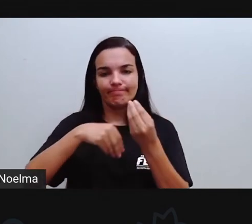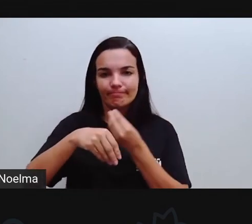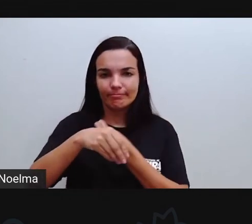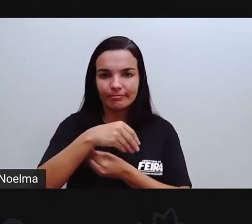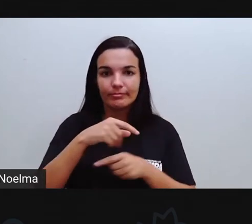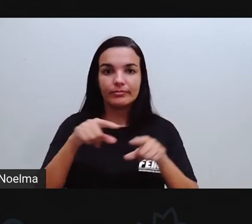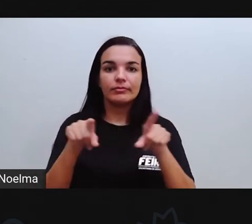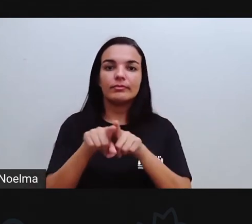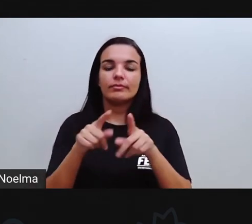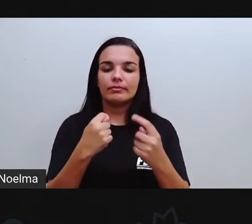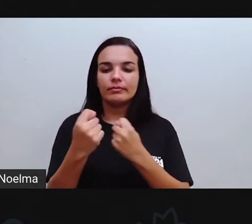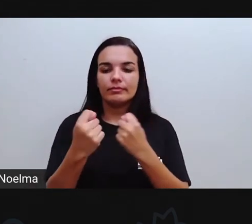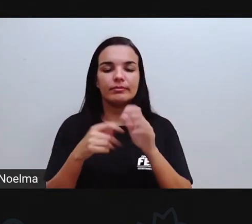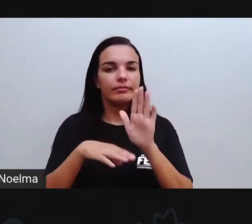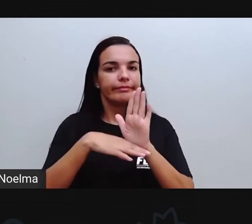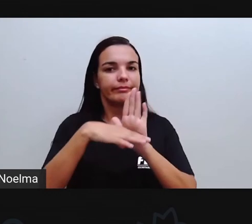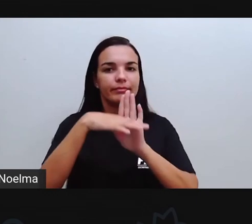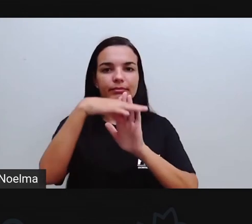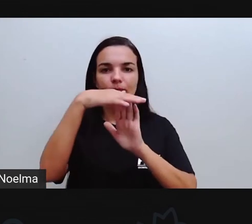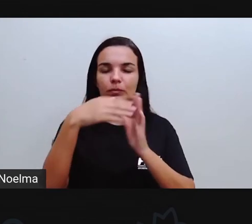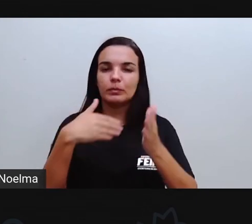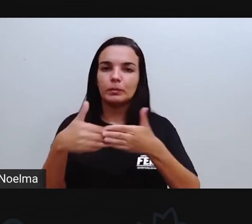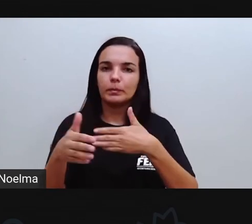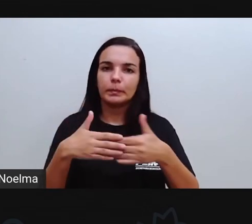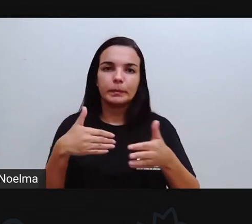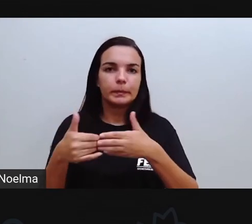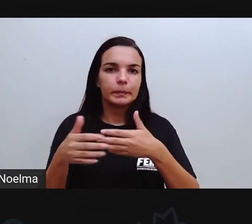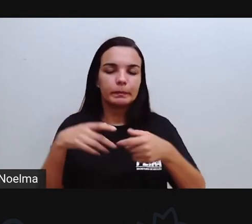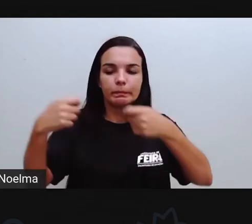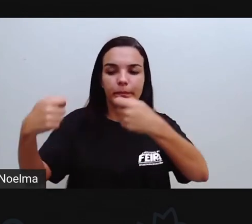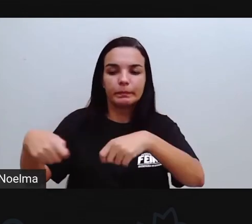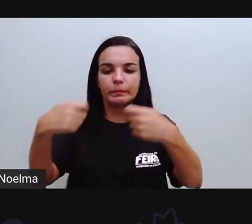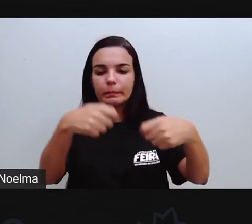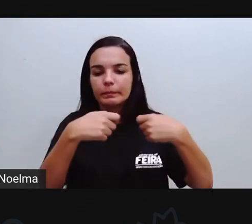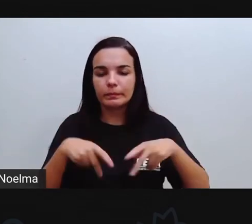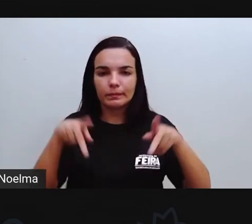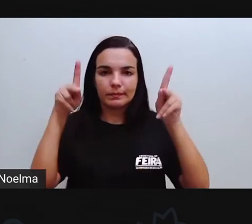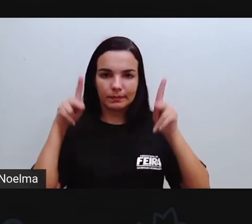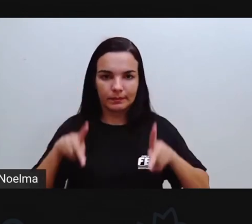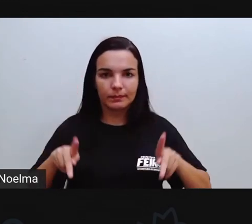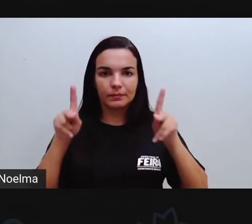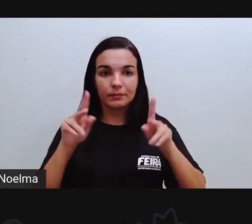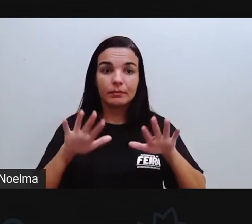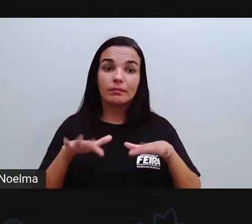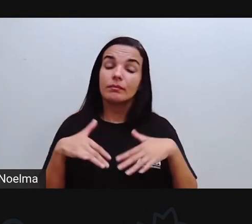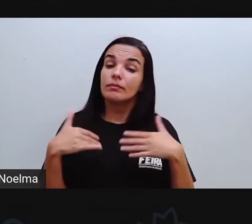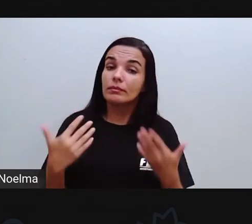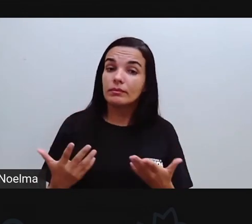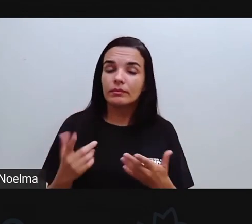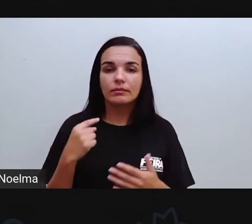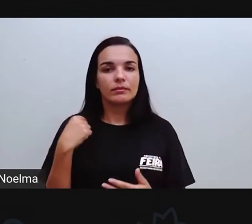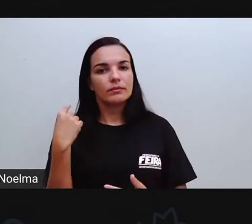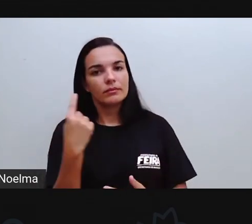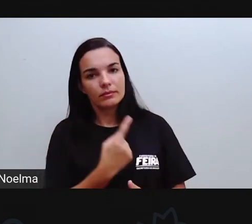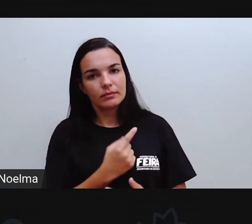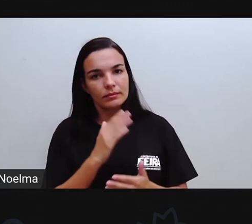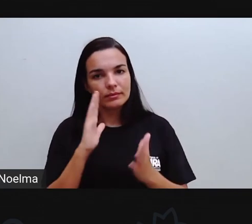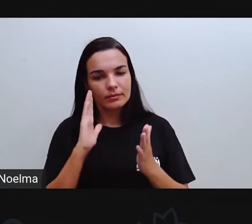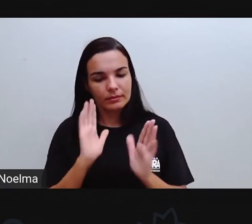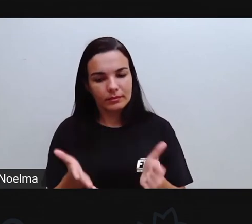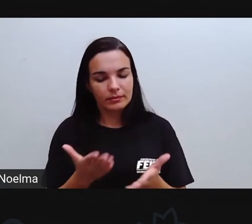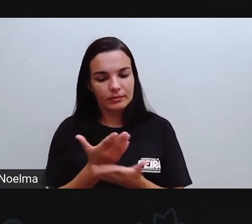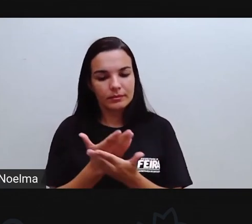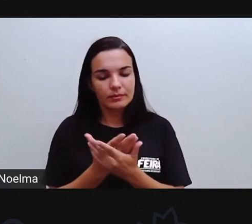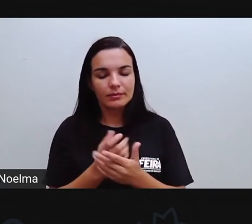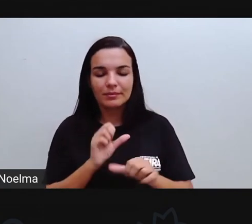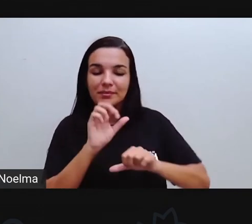economia planejada independentemente das necessidades da população É tanto que nós já estudamos diferentes